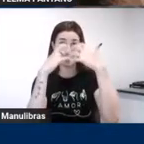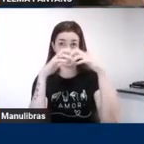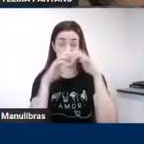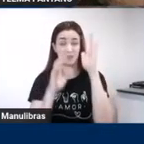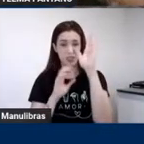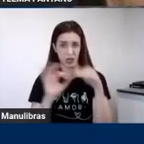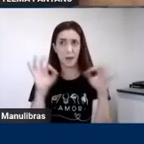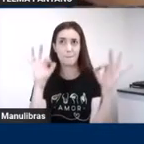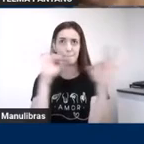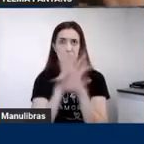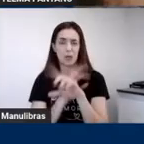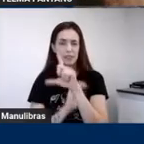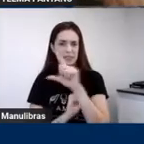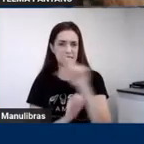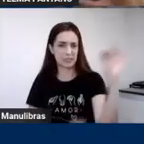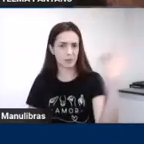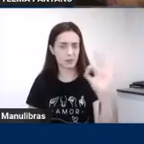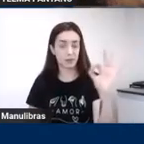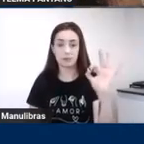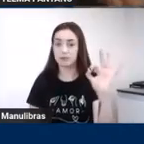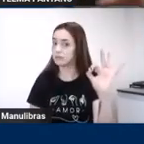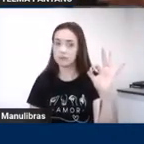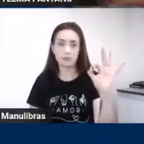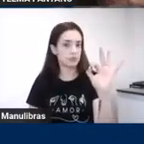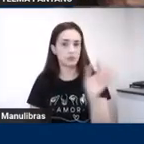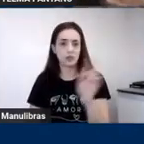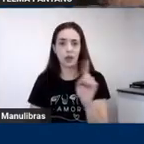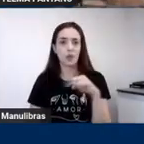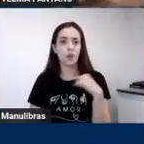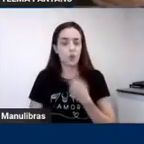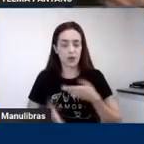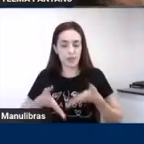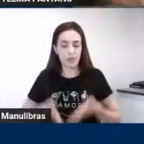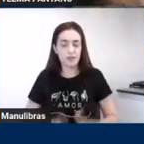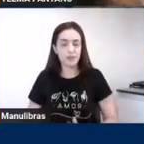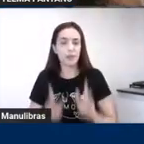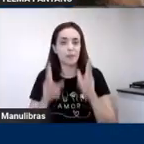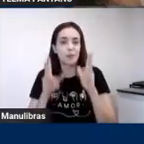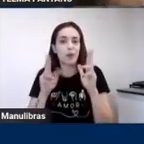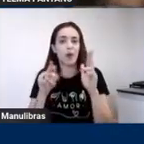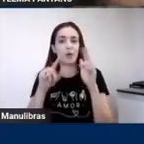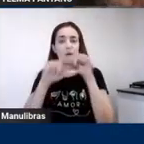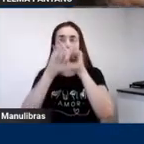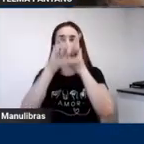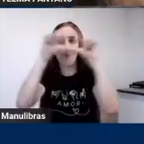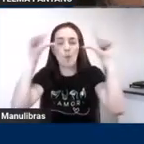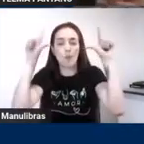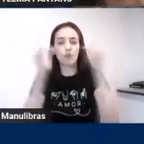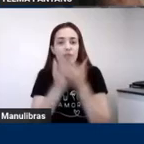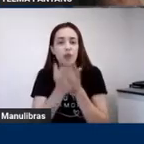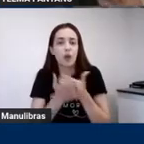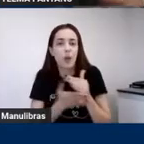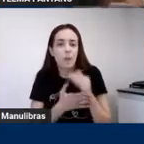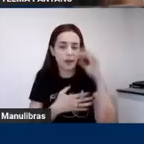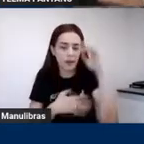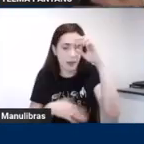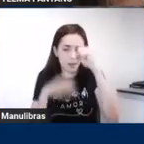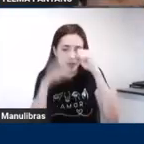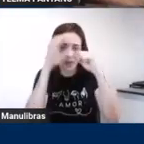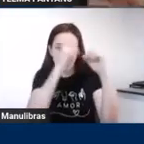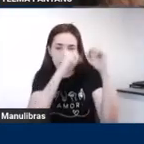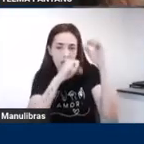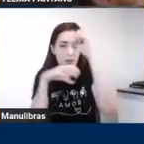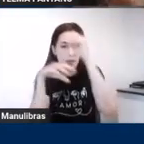intraútero, a partir dos estímulos que eu recebo. Ou seja, o que programa o cérebro, o que organiza o cérebro, é justamente o